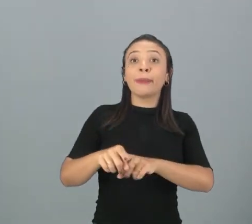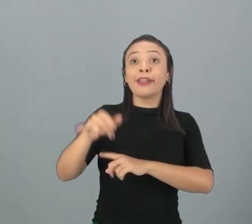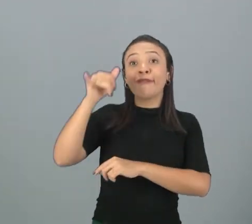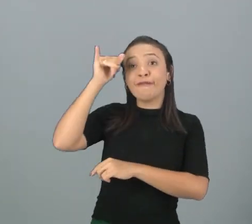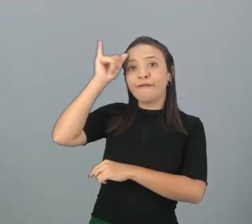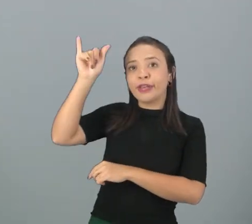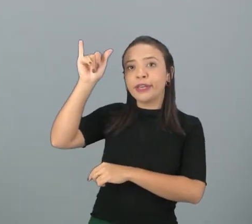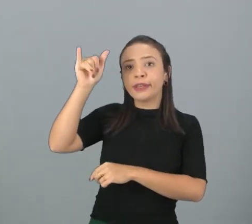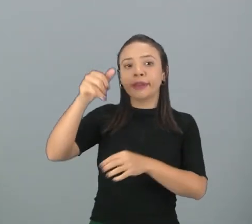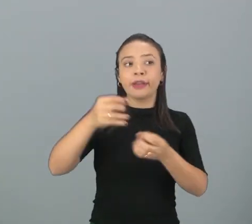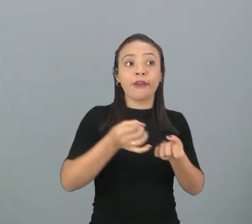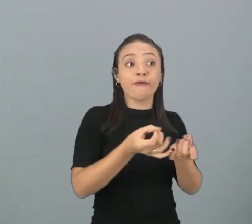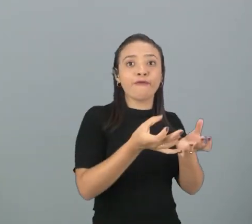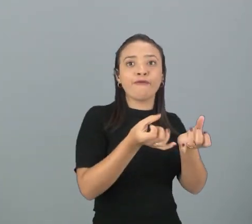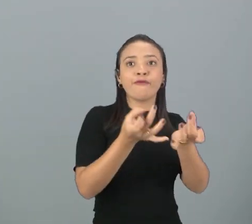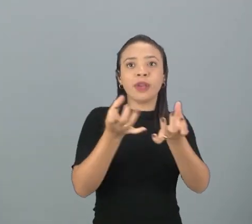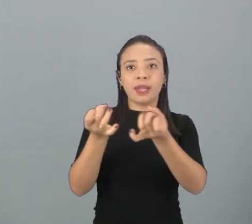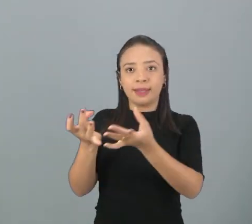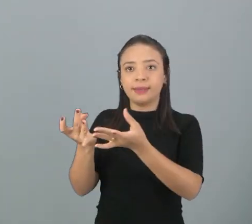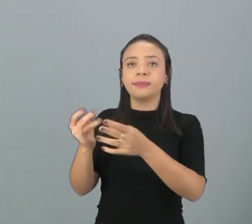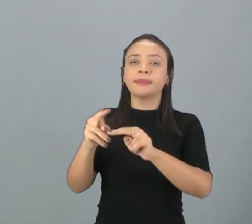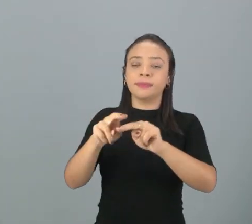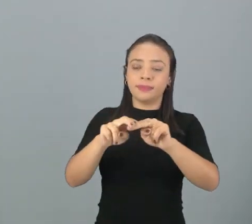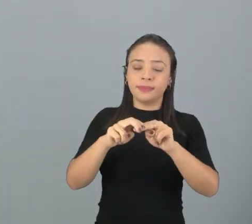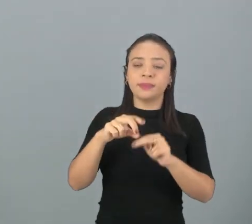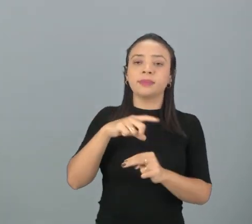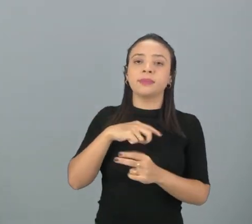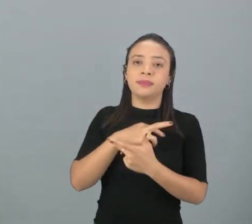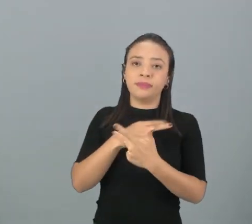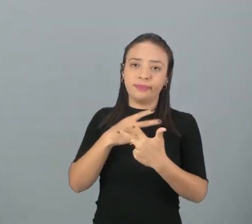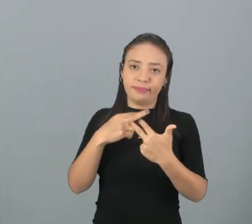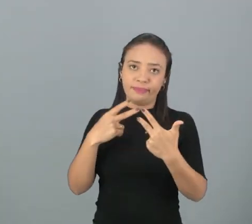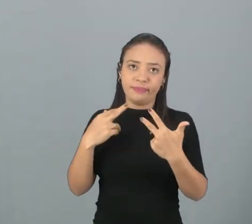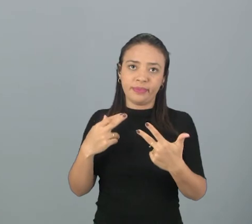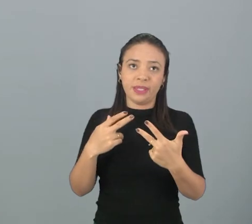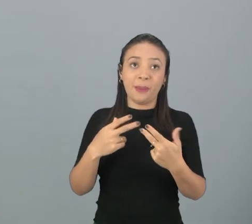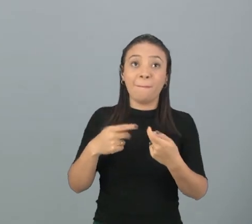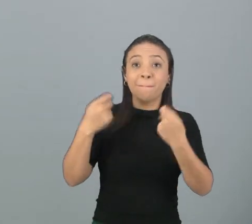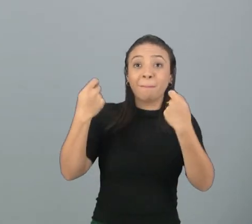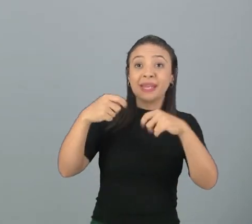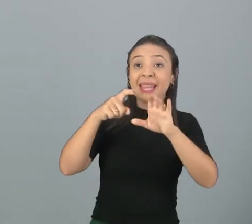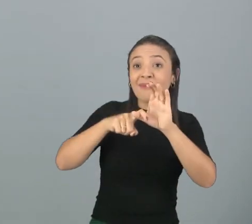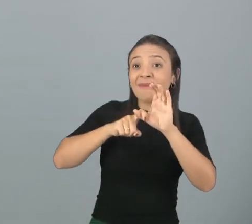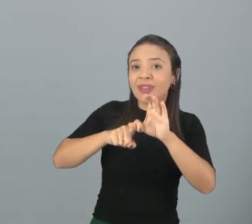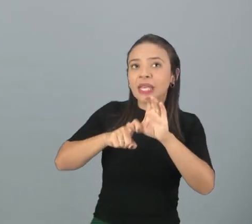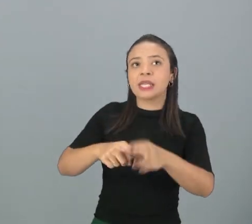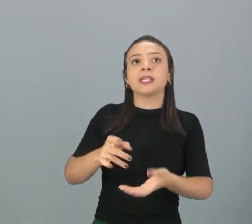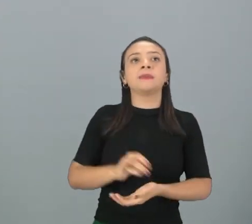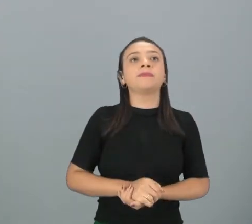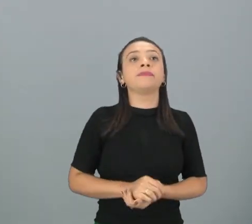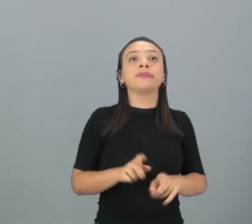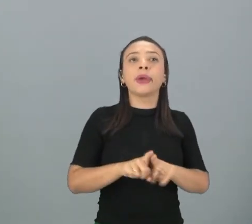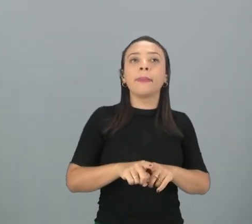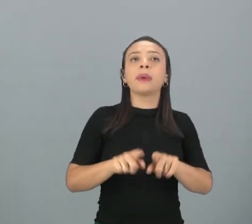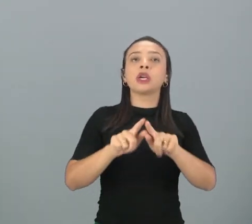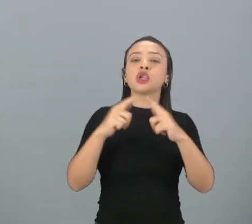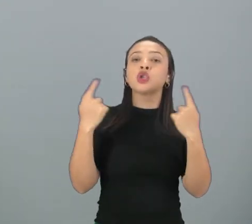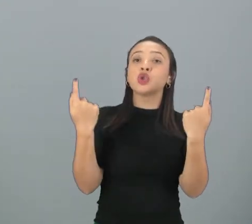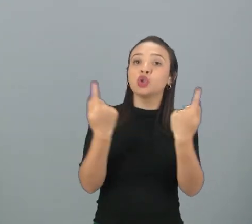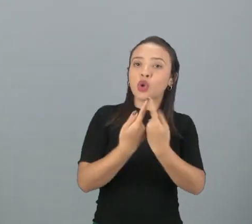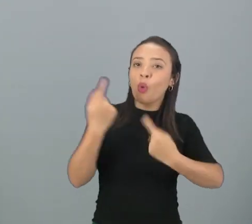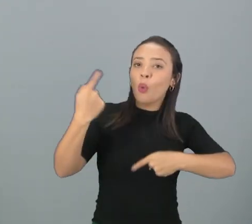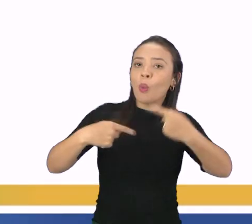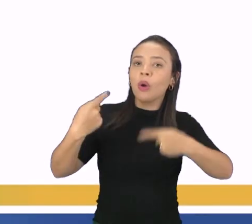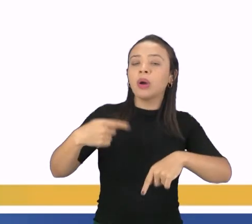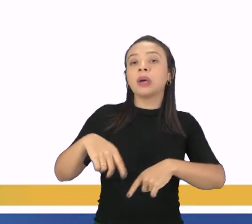exportação desses produtos o que traz sérios problemas para os países que dependem disso e por fim a geopolítica da água